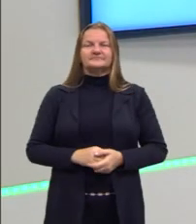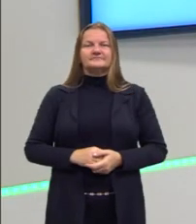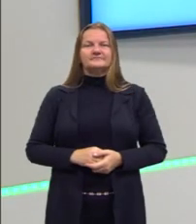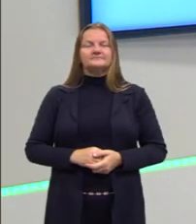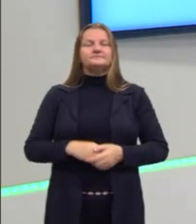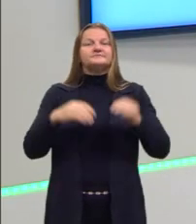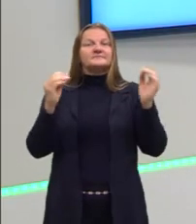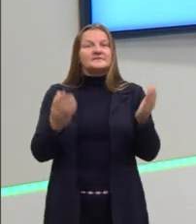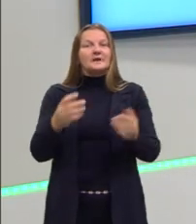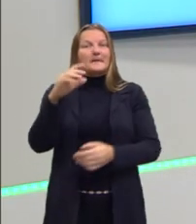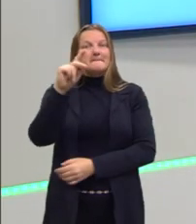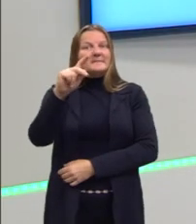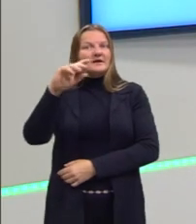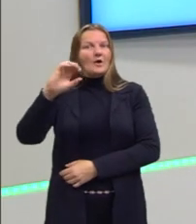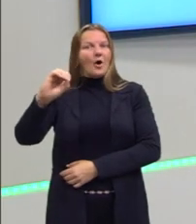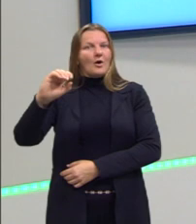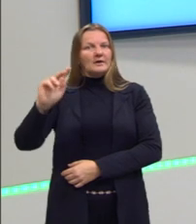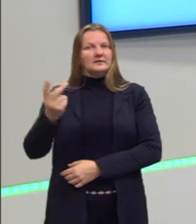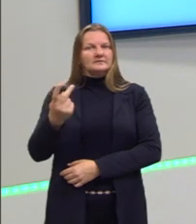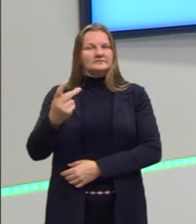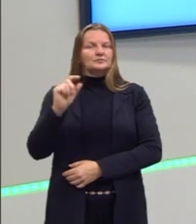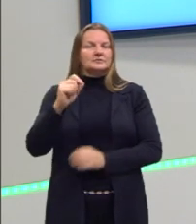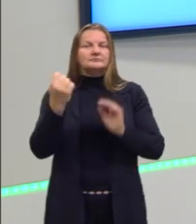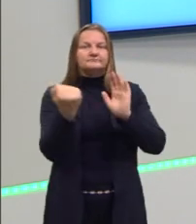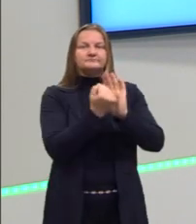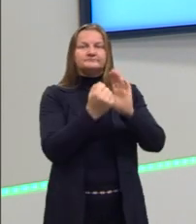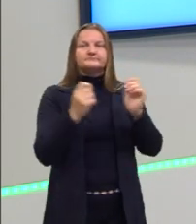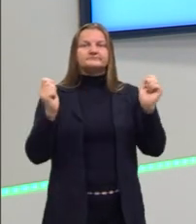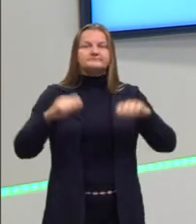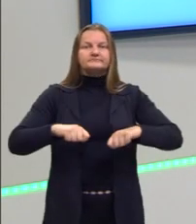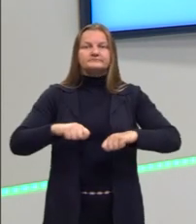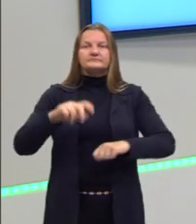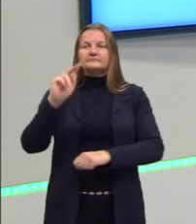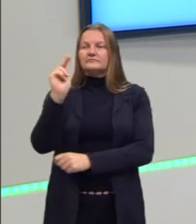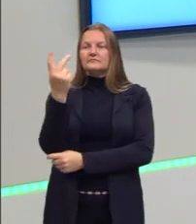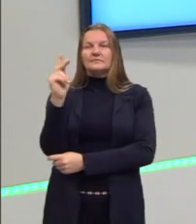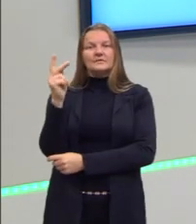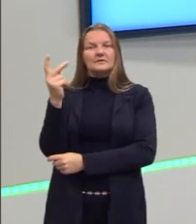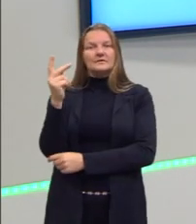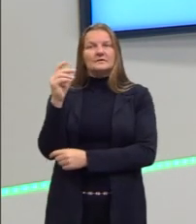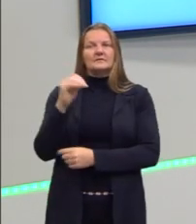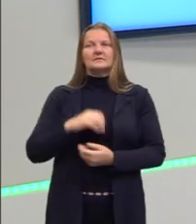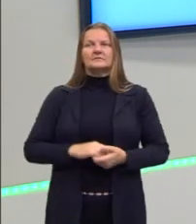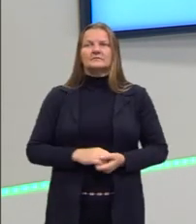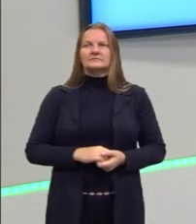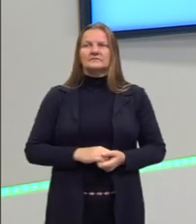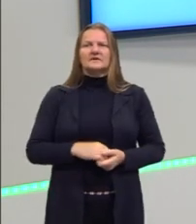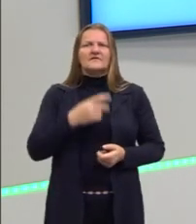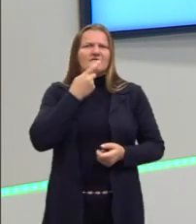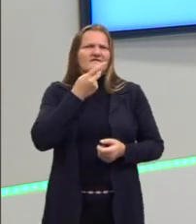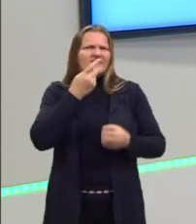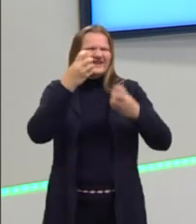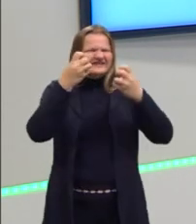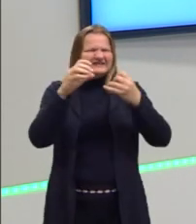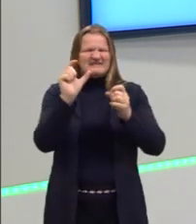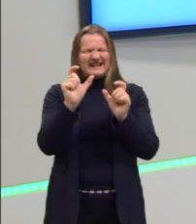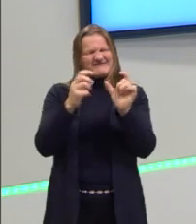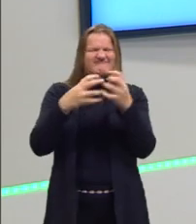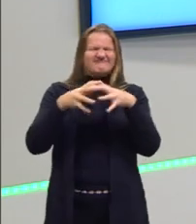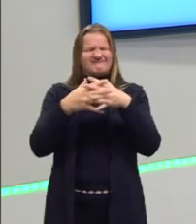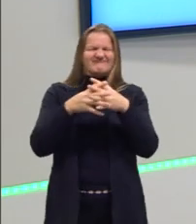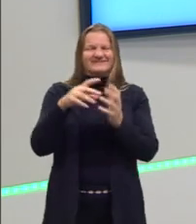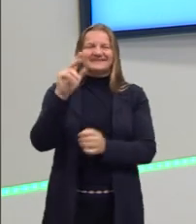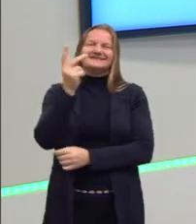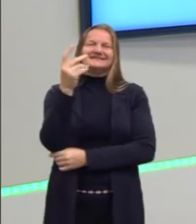Já o POH significa o potencial hidroxiliônico. É difícil de falar, né? Por isso que é mais fácil falar